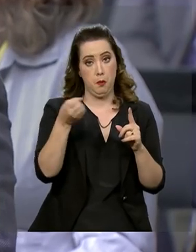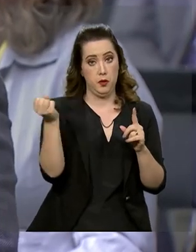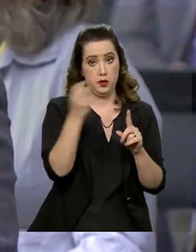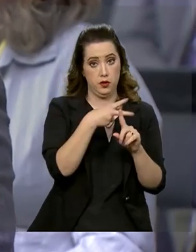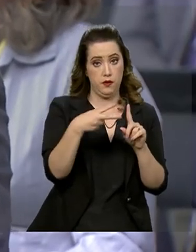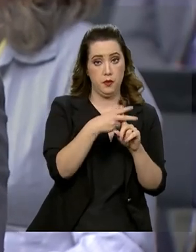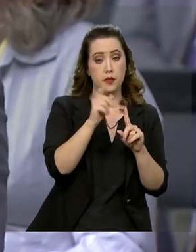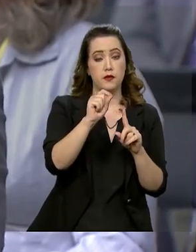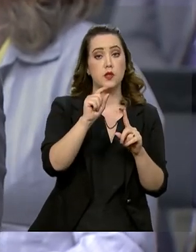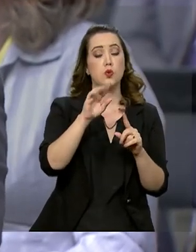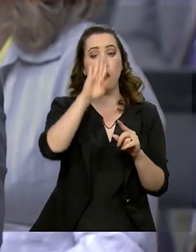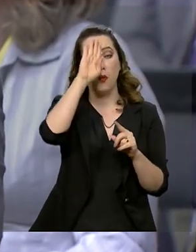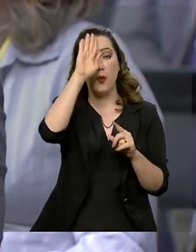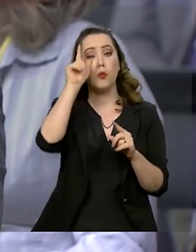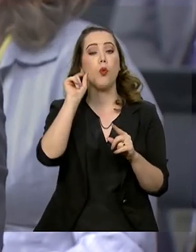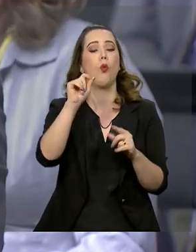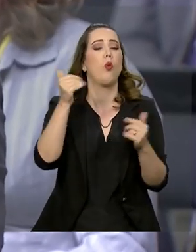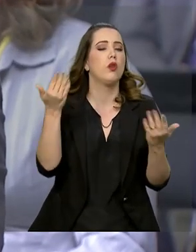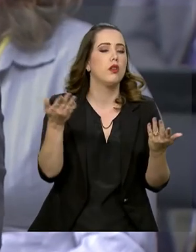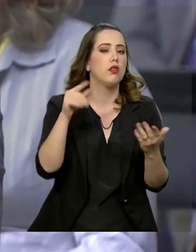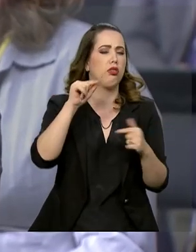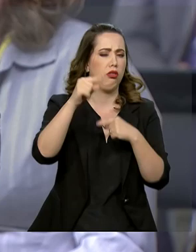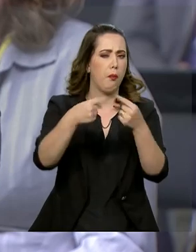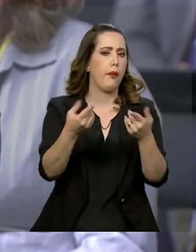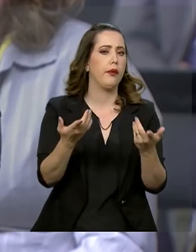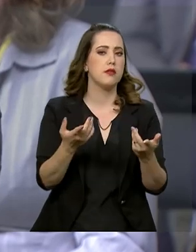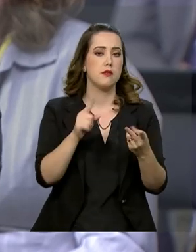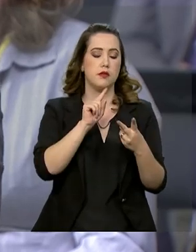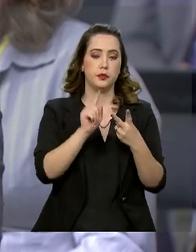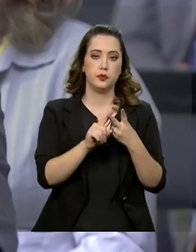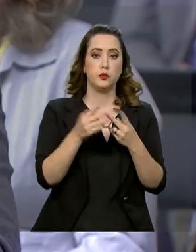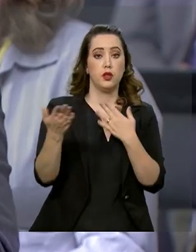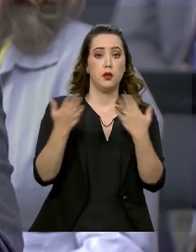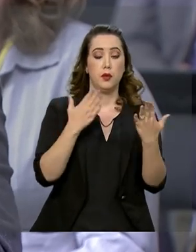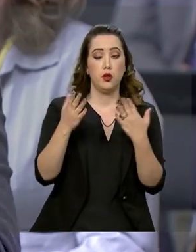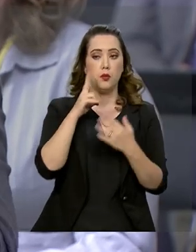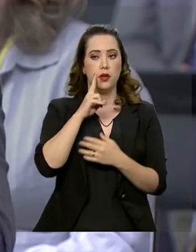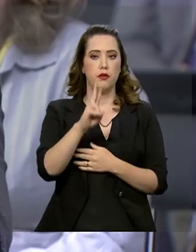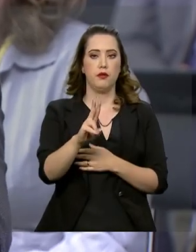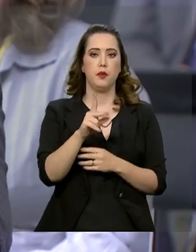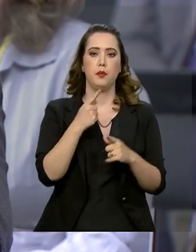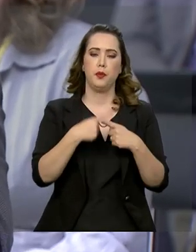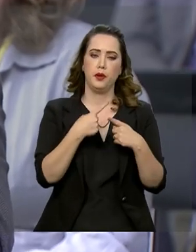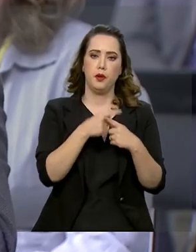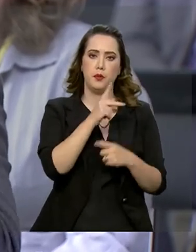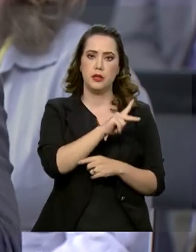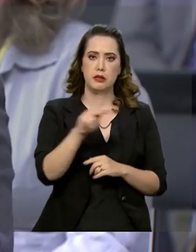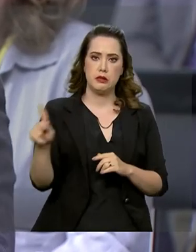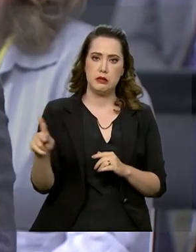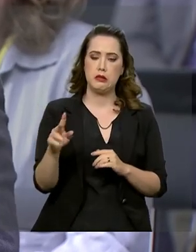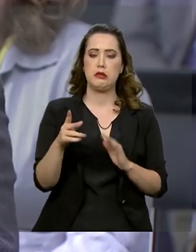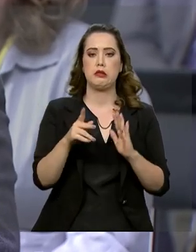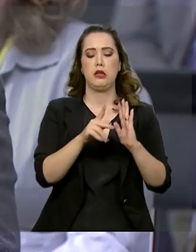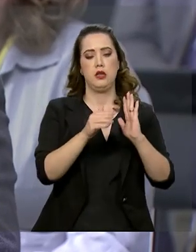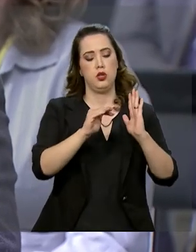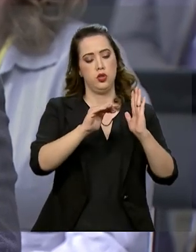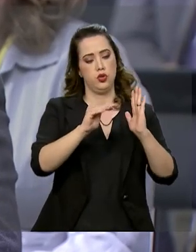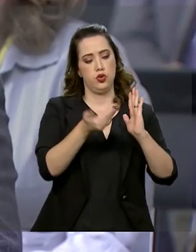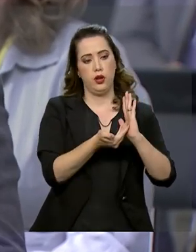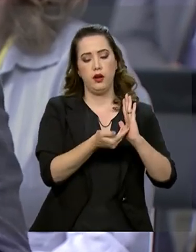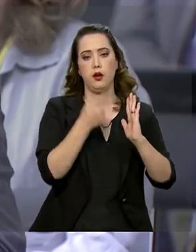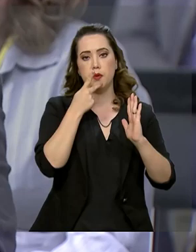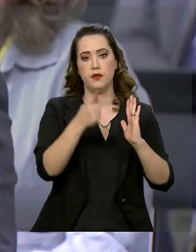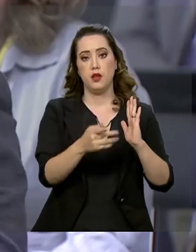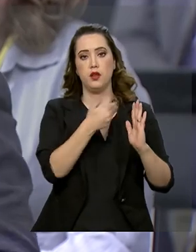Previdência, e também um pouco como é que o governo avalia essa questão, porque o presidente Rodrigo Maia tem dito, em algumas entrevistas, que